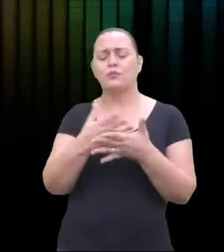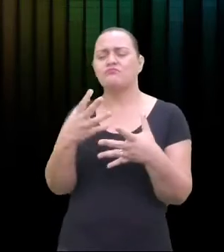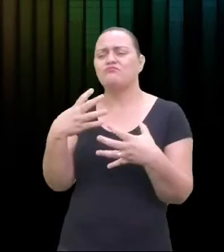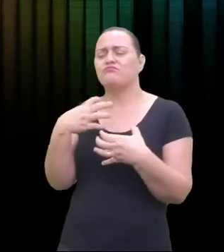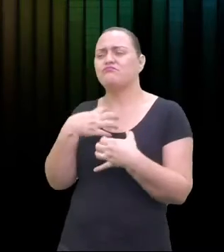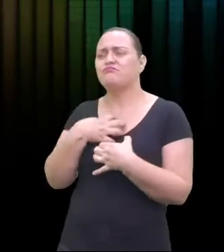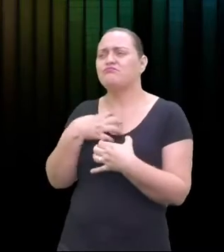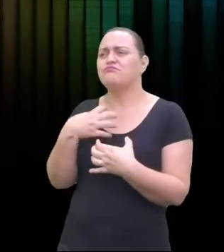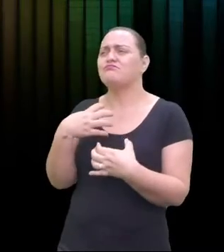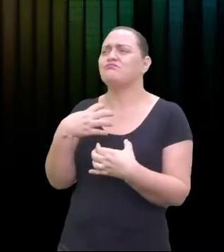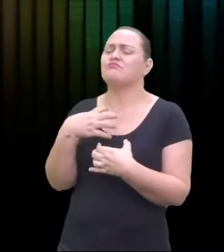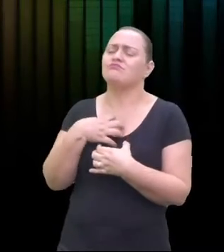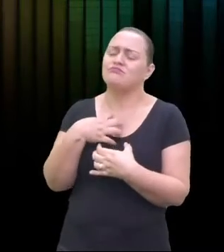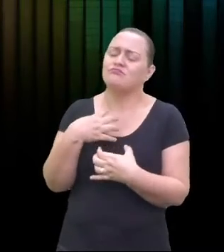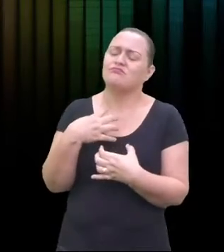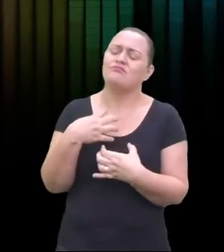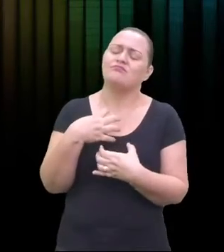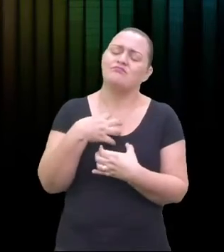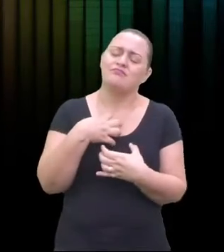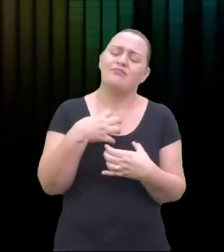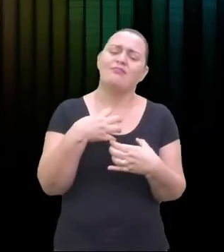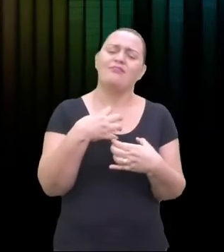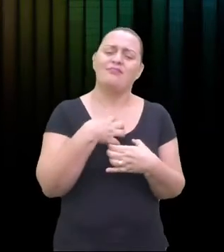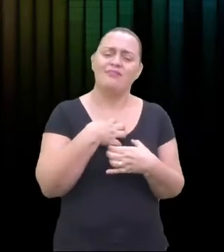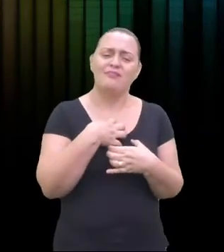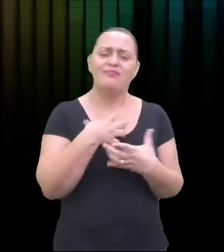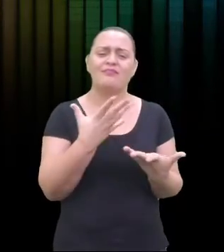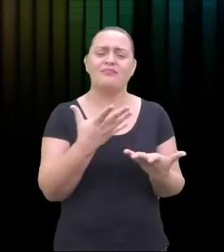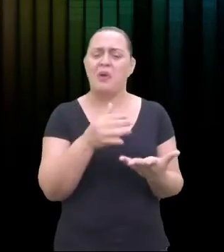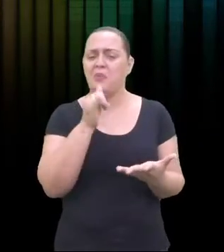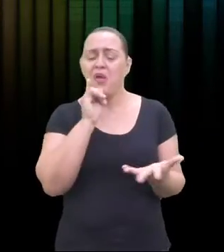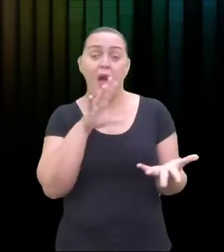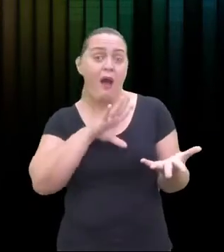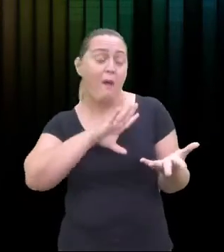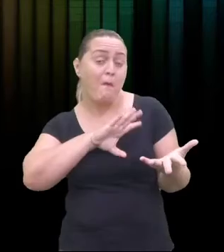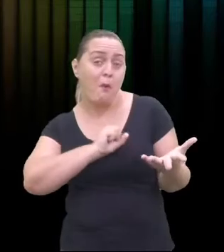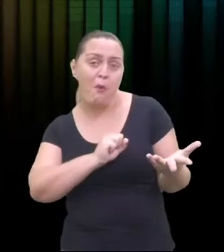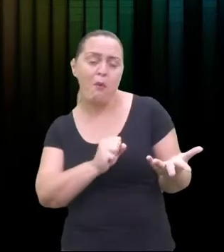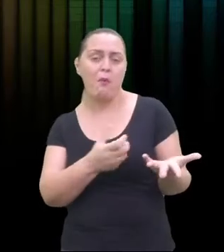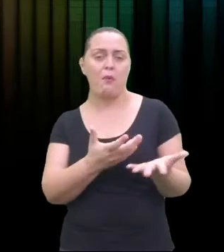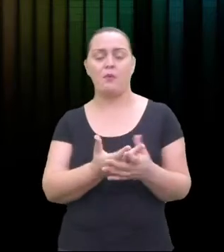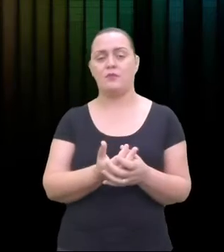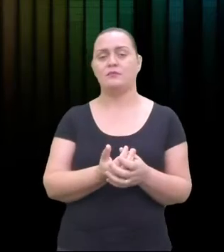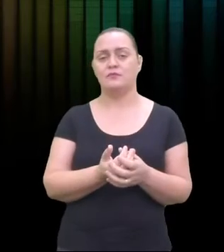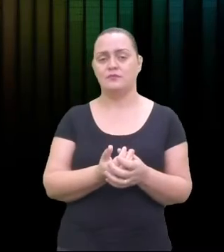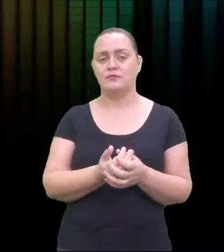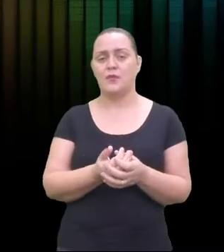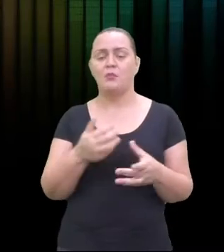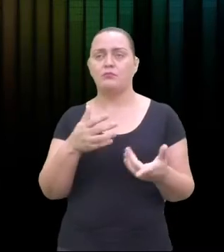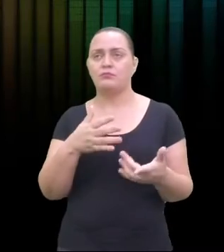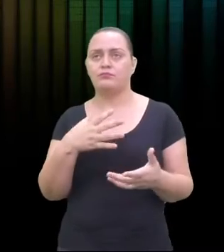muito falar sofrência, a sofrência está no auge. Então, é porque a gente se identifica com a tristeza do artista.